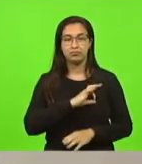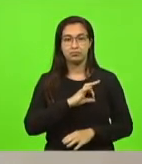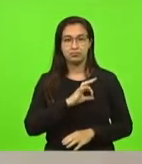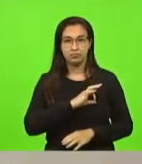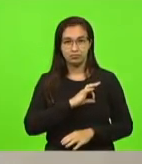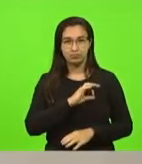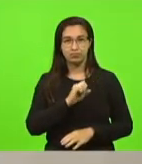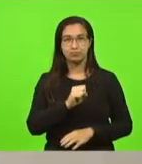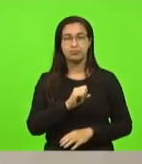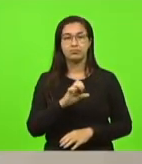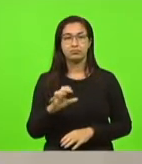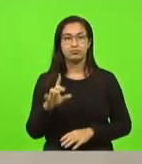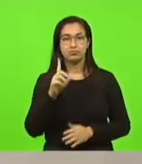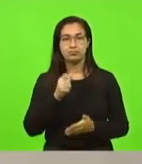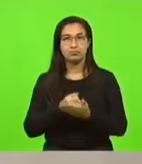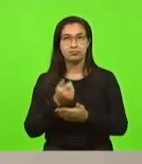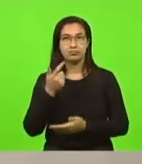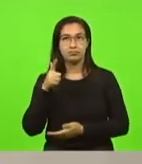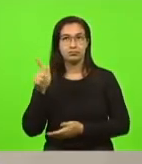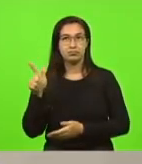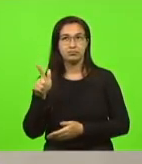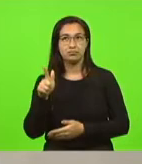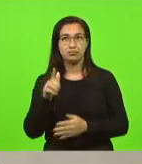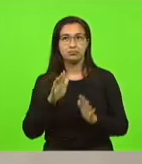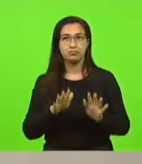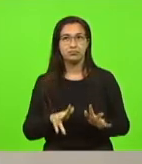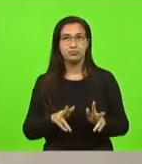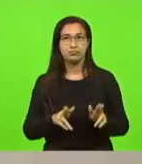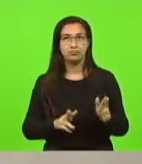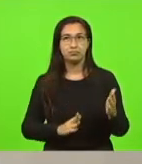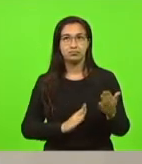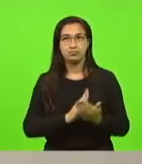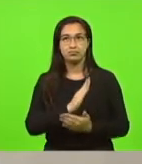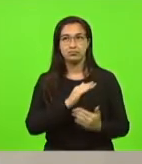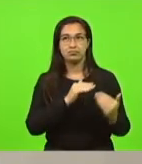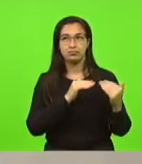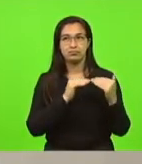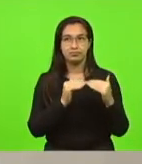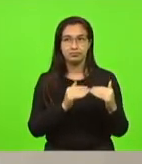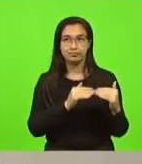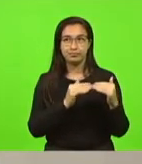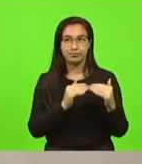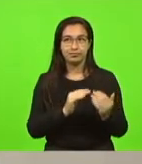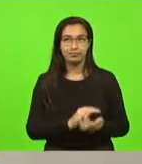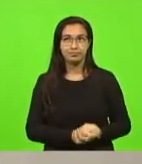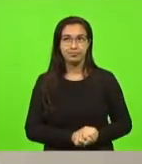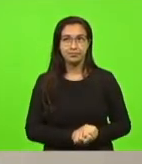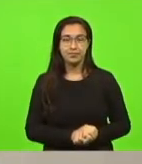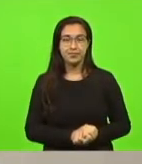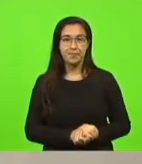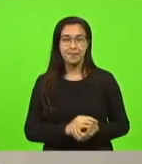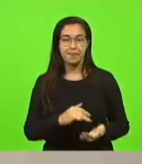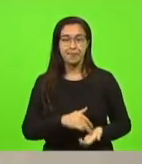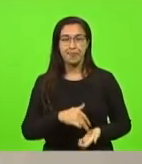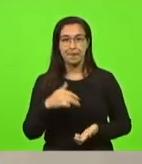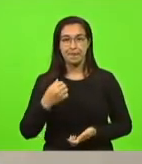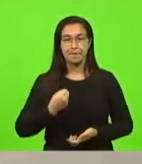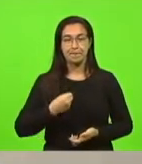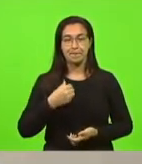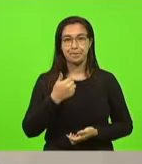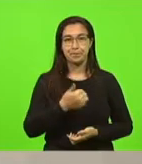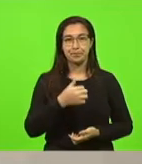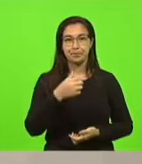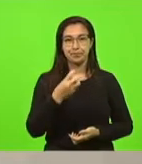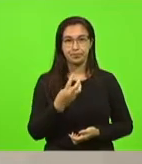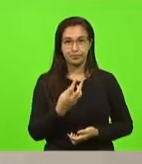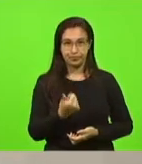providências. Deputados que aprovam permanecem como se encontram, aprovado por unanimidade. Moção, moção 1.135, autor